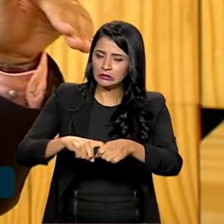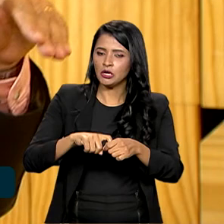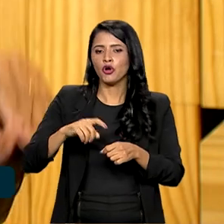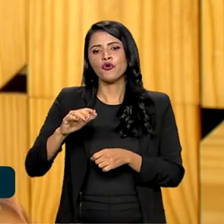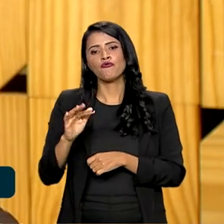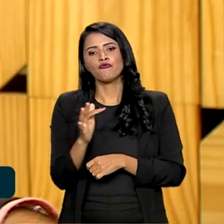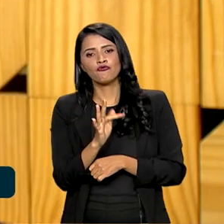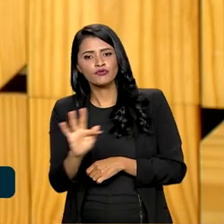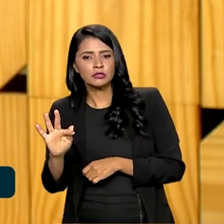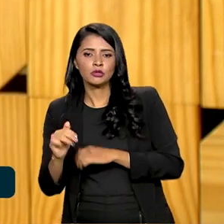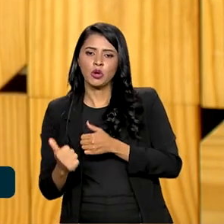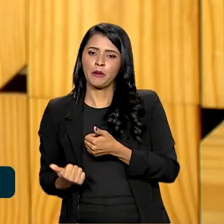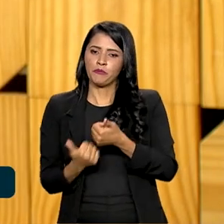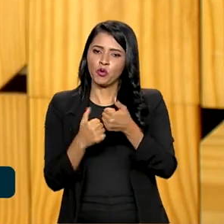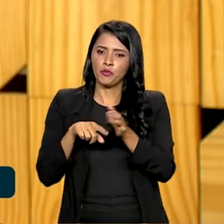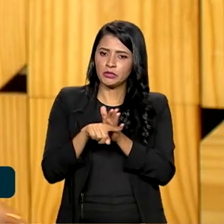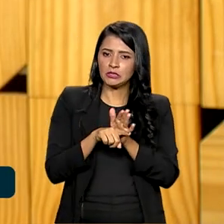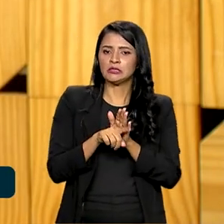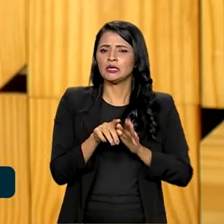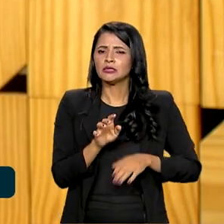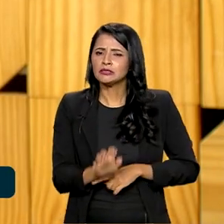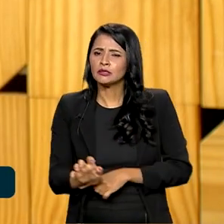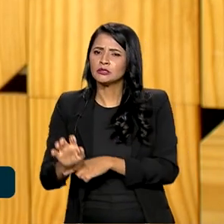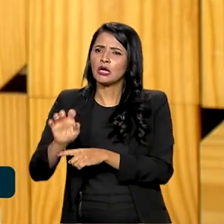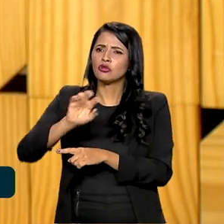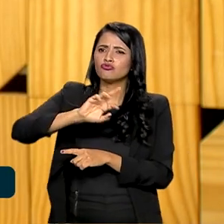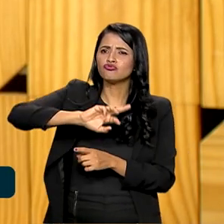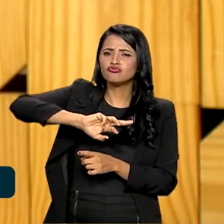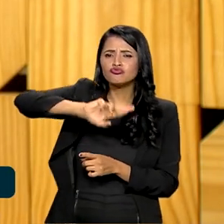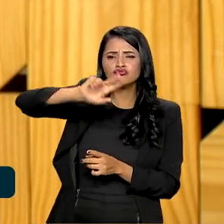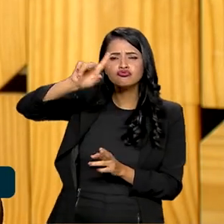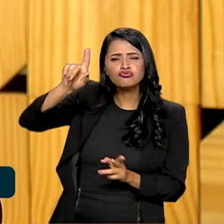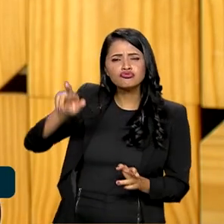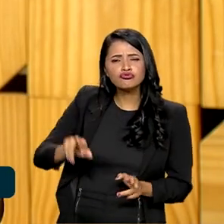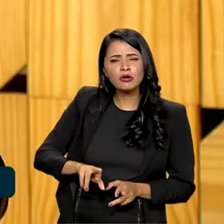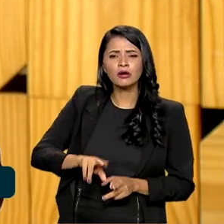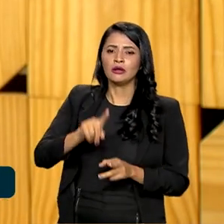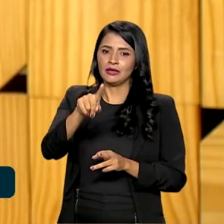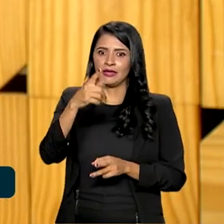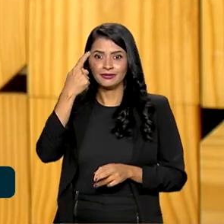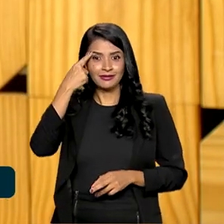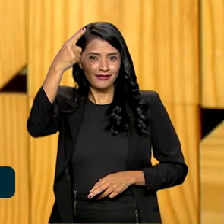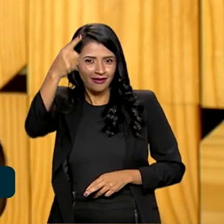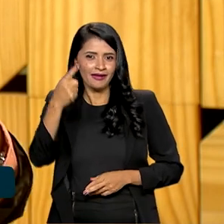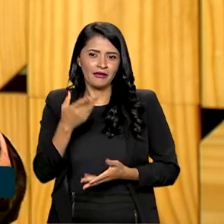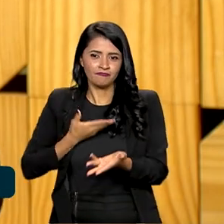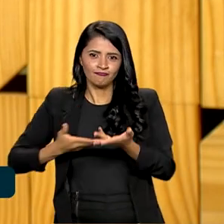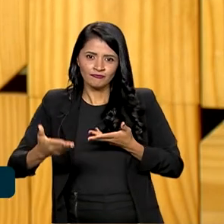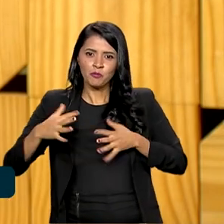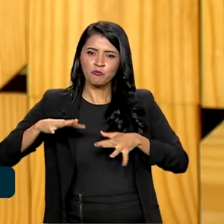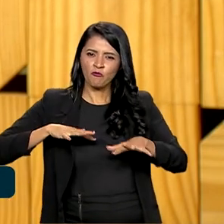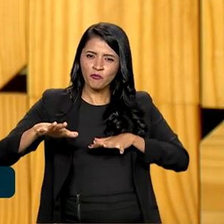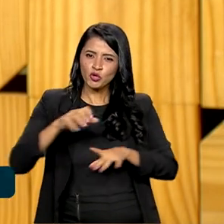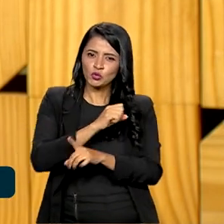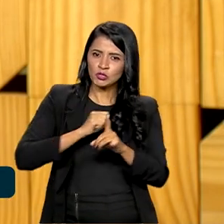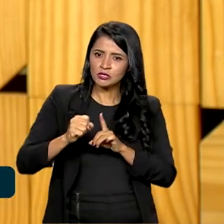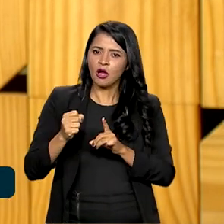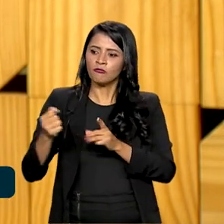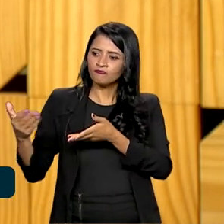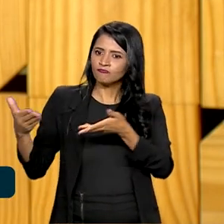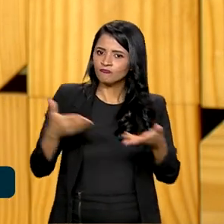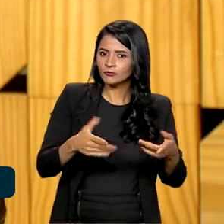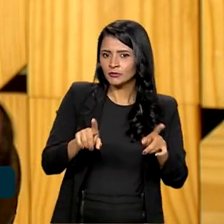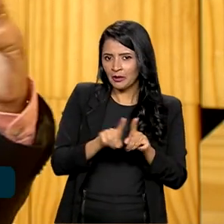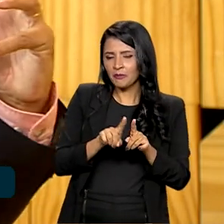à pesquisa de vários estados do Brasil. Então, essa é a ideia da capilaridade, envolver os movimentos sociais, as entidades representativas